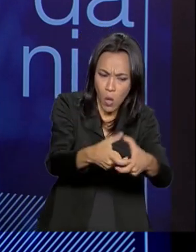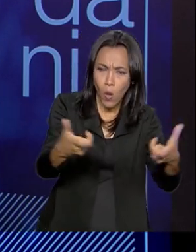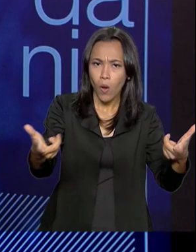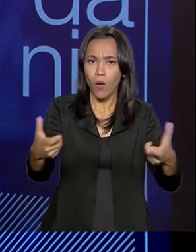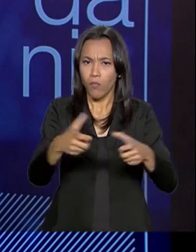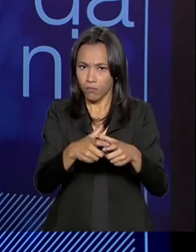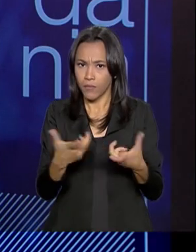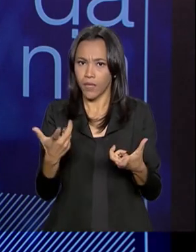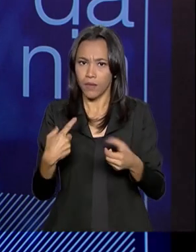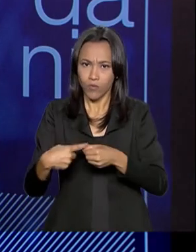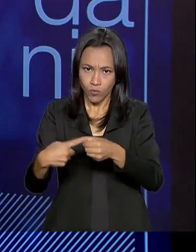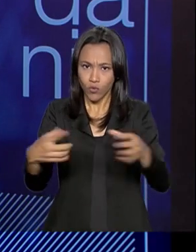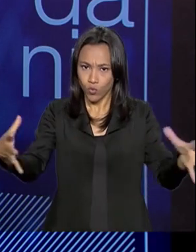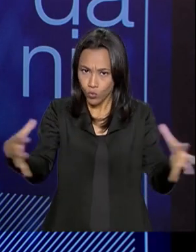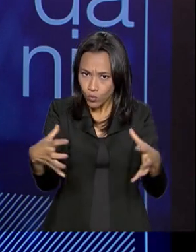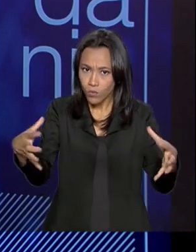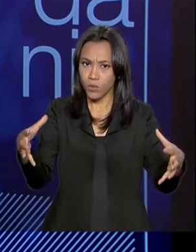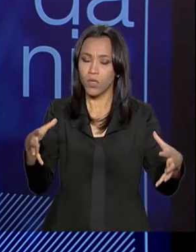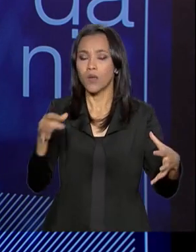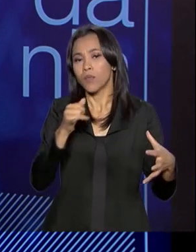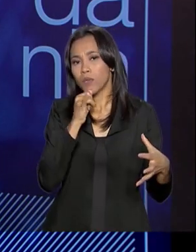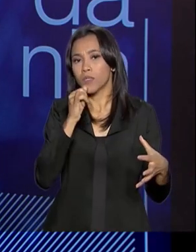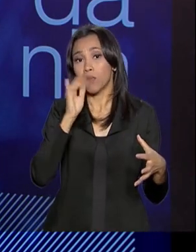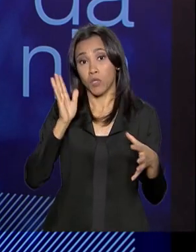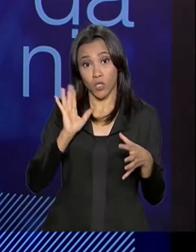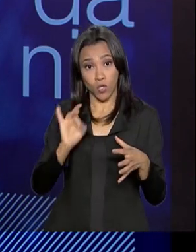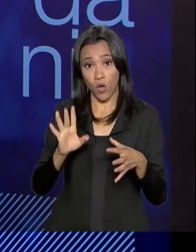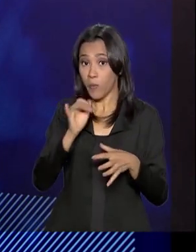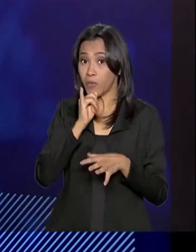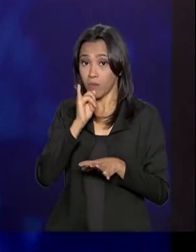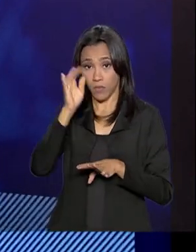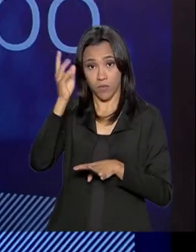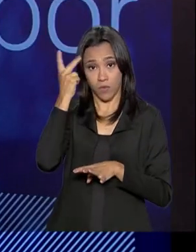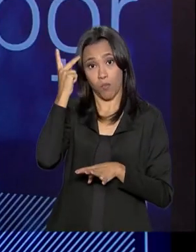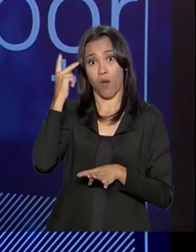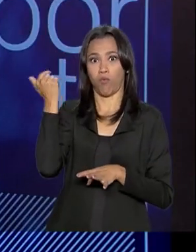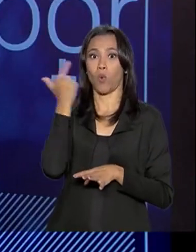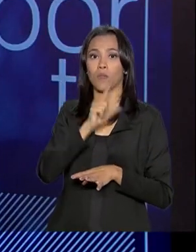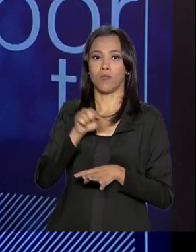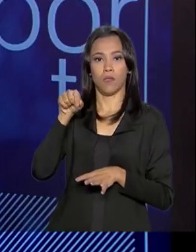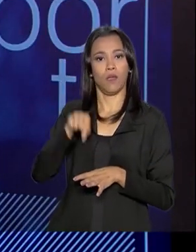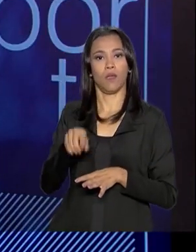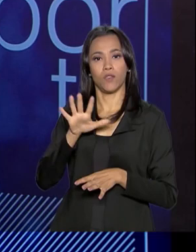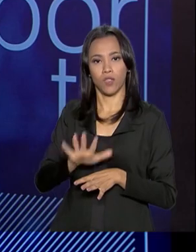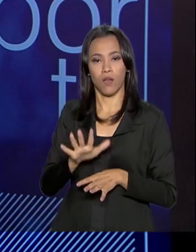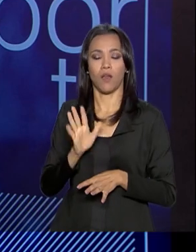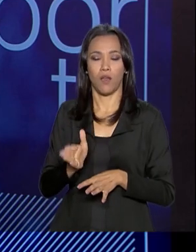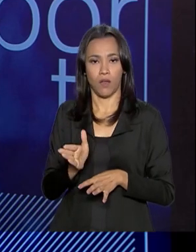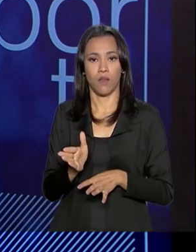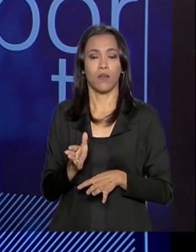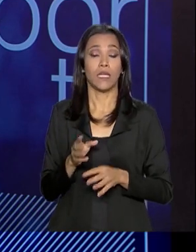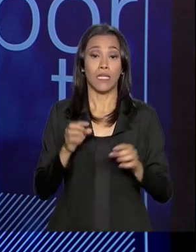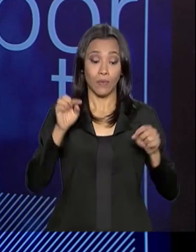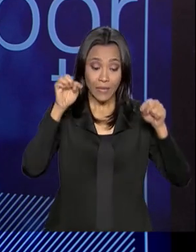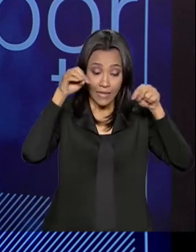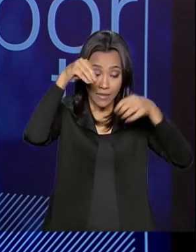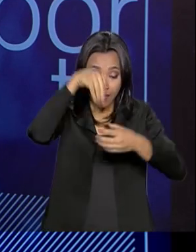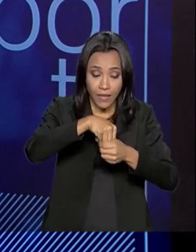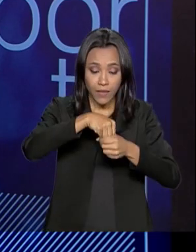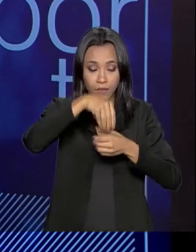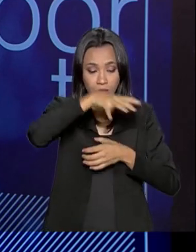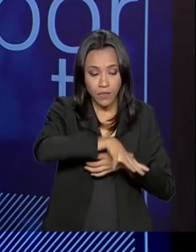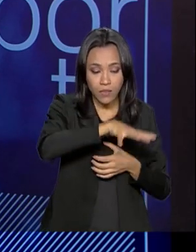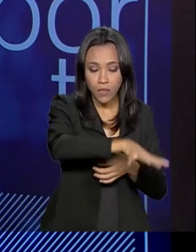poucos municípios, ou até só dentro de São Paulo a gente já consegue, são áreas dentro dessa área que vai ser